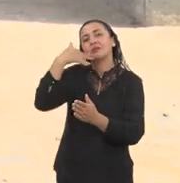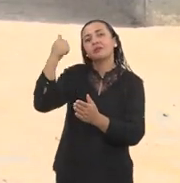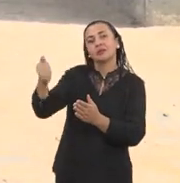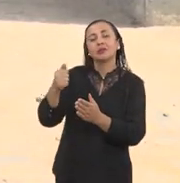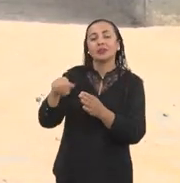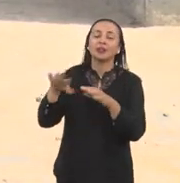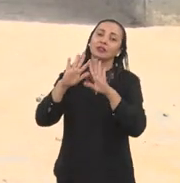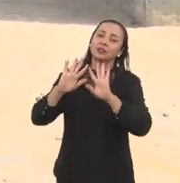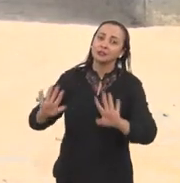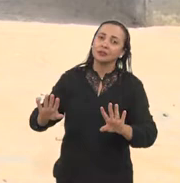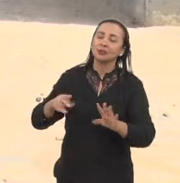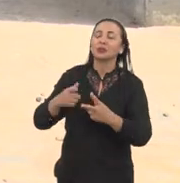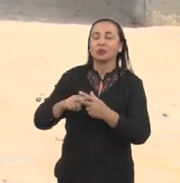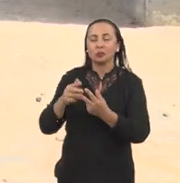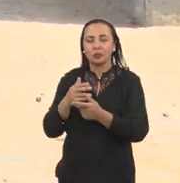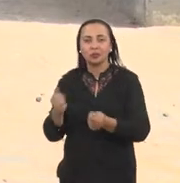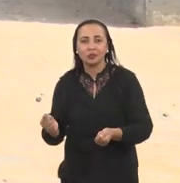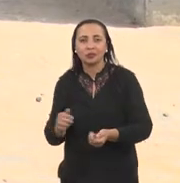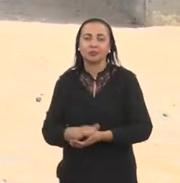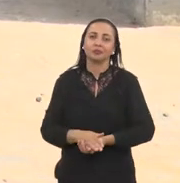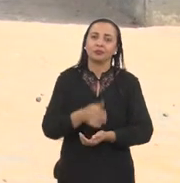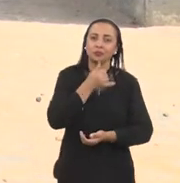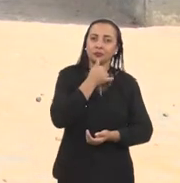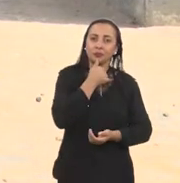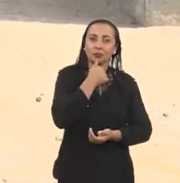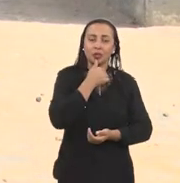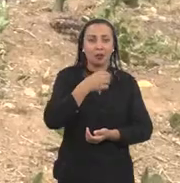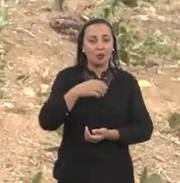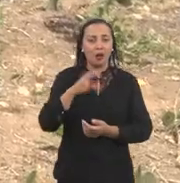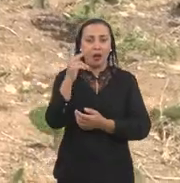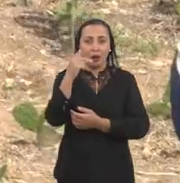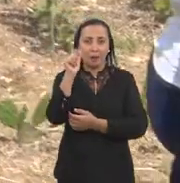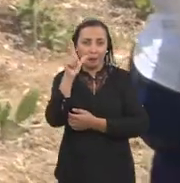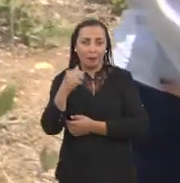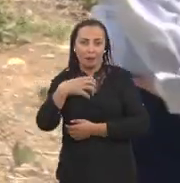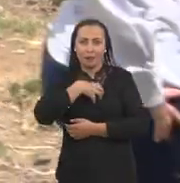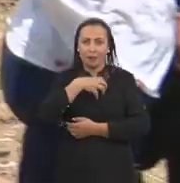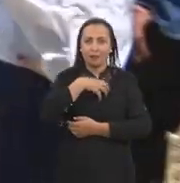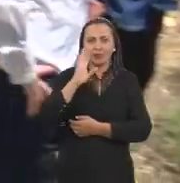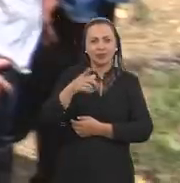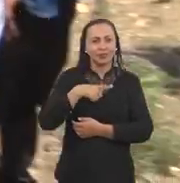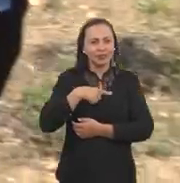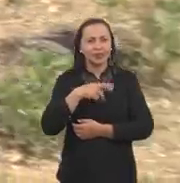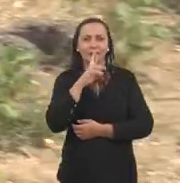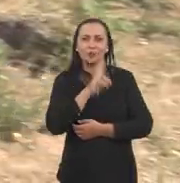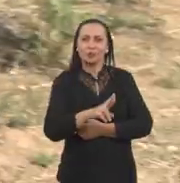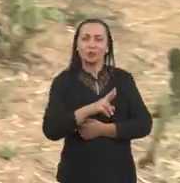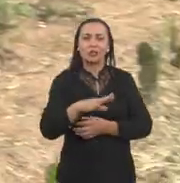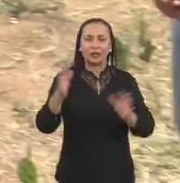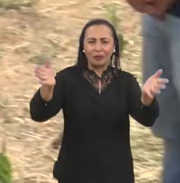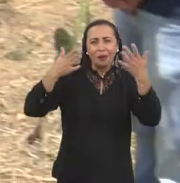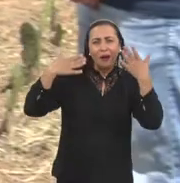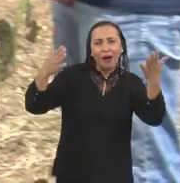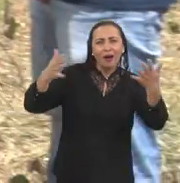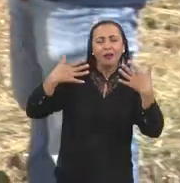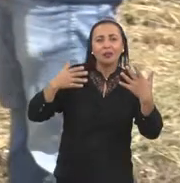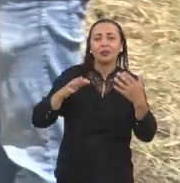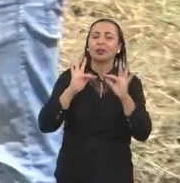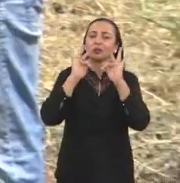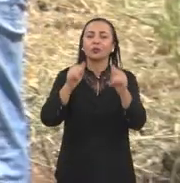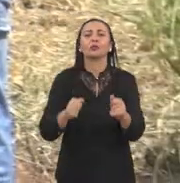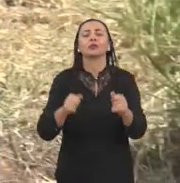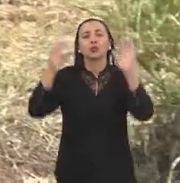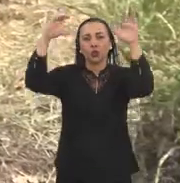água para poder melhorar, então, essa produção. Como, por exemplo, a baiana, a gente já está vendo alguma resposta dela a esse calor